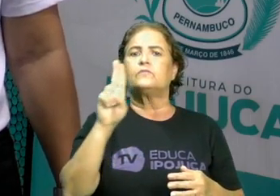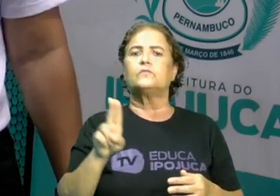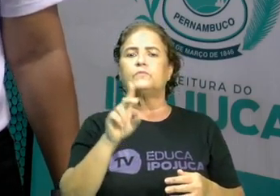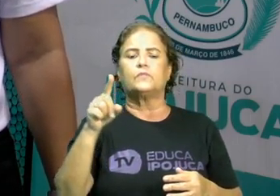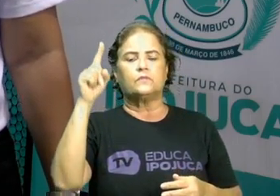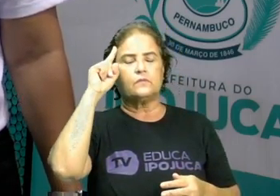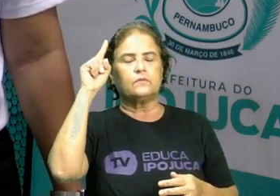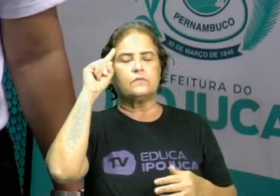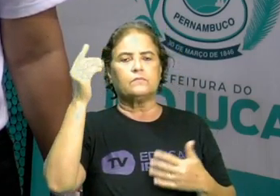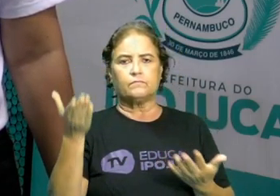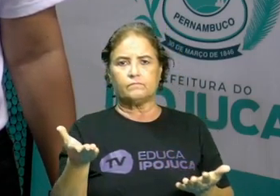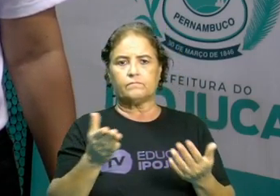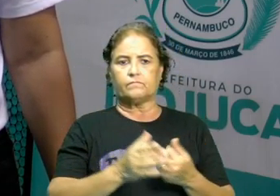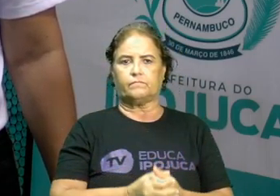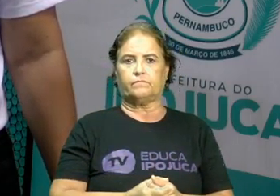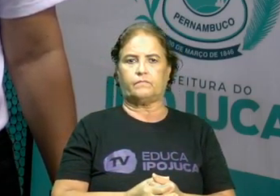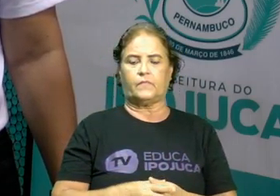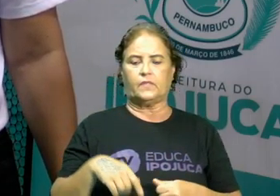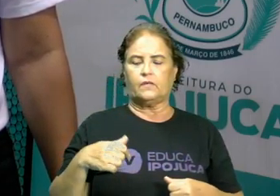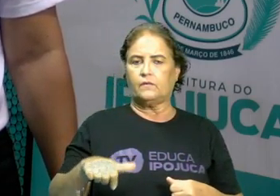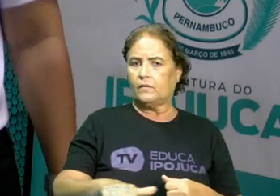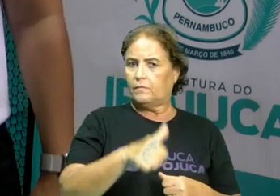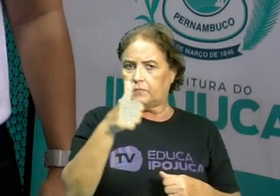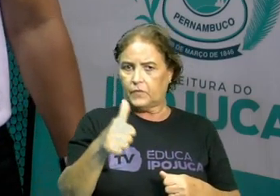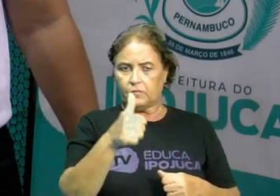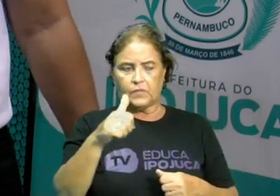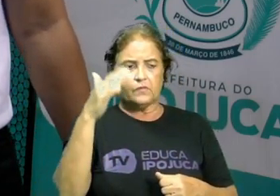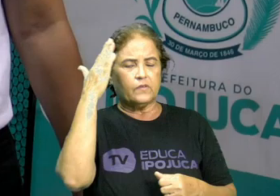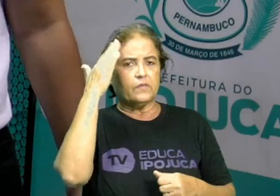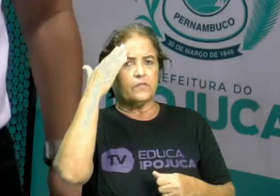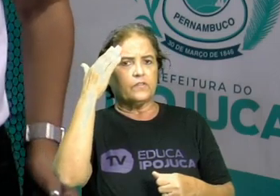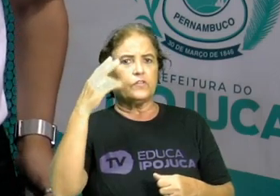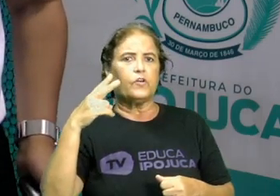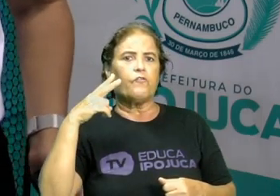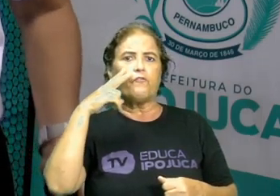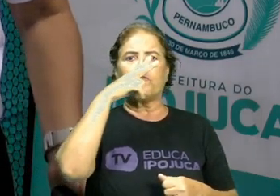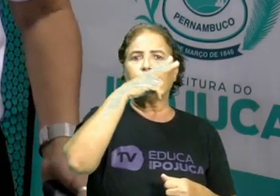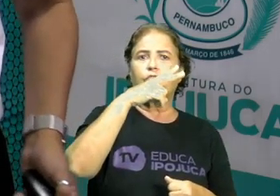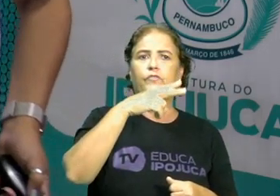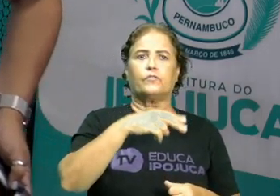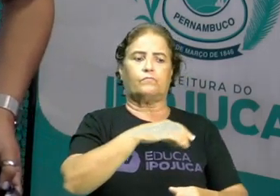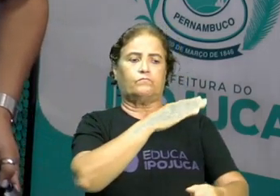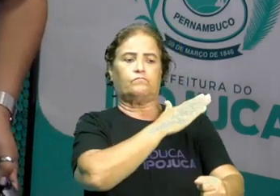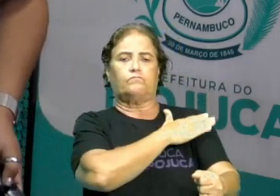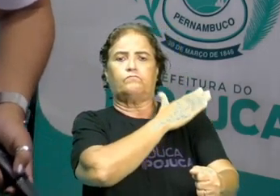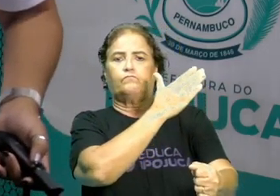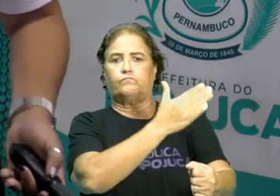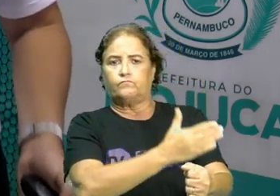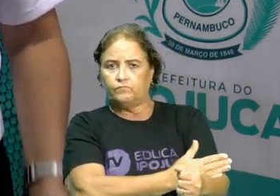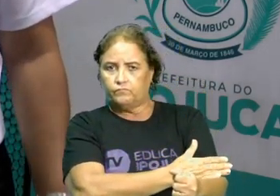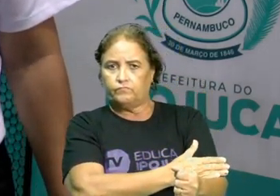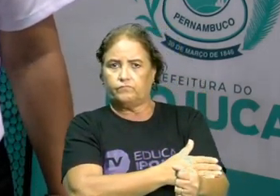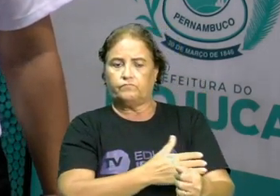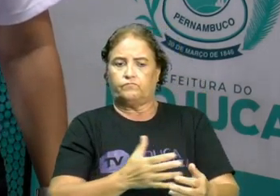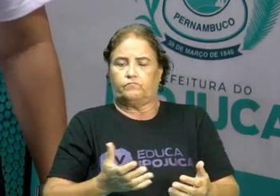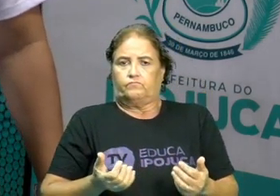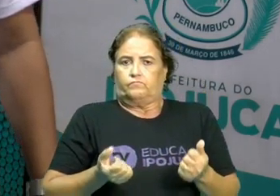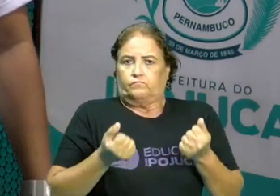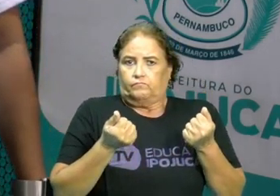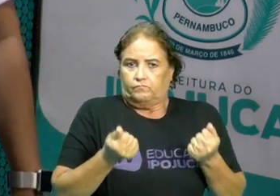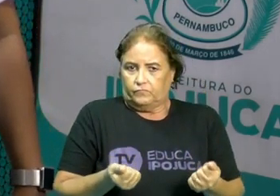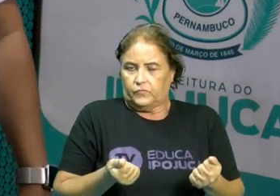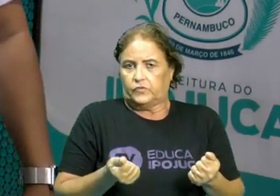Então, a primeira coisa que a gente tem que entender é força. Força é força mesmo, é a quantidade de força, é a quantidade de esforço que eu faço